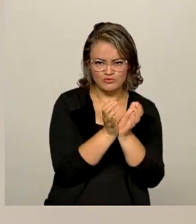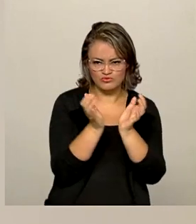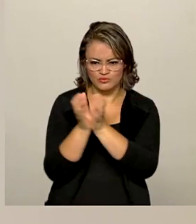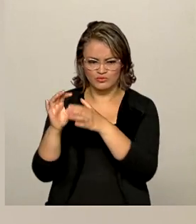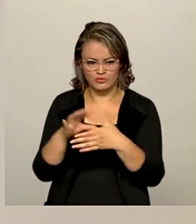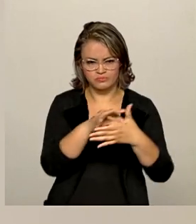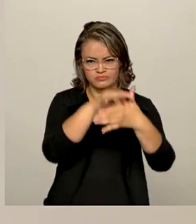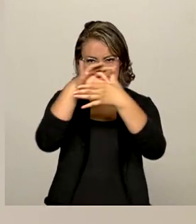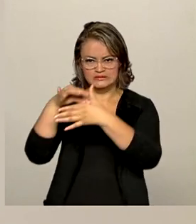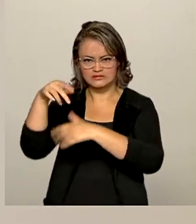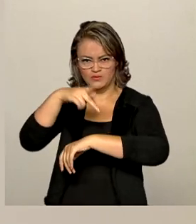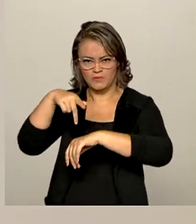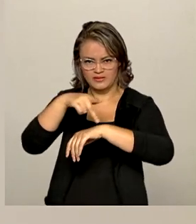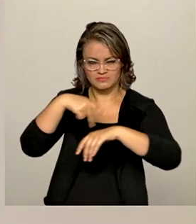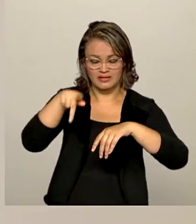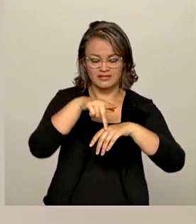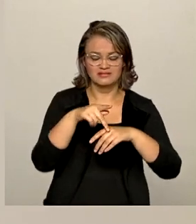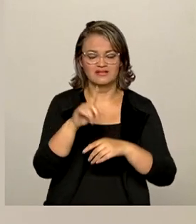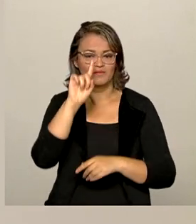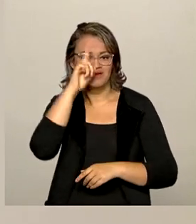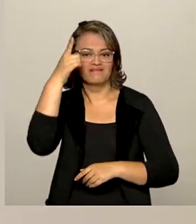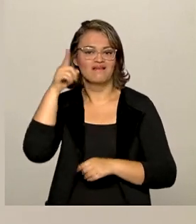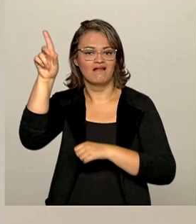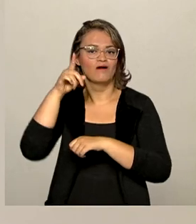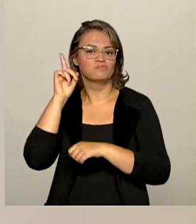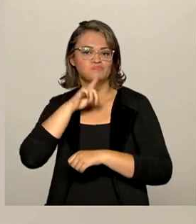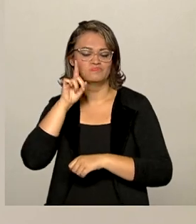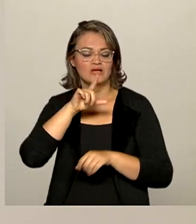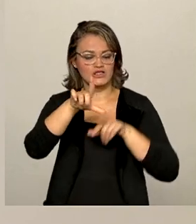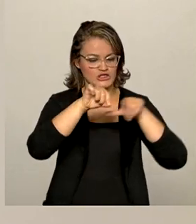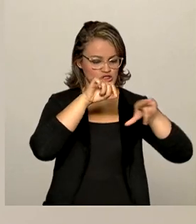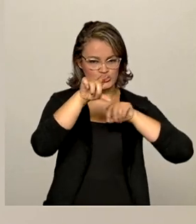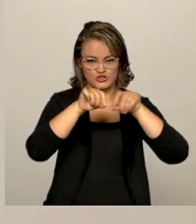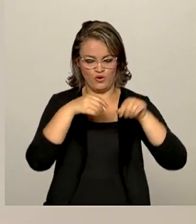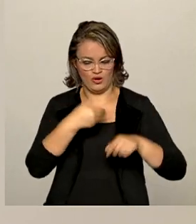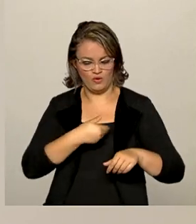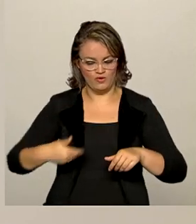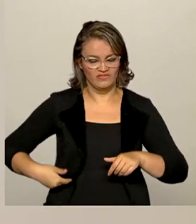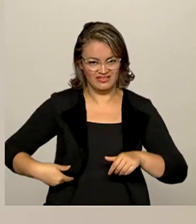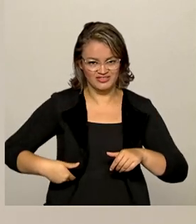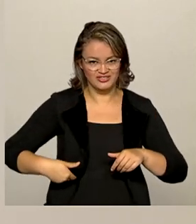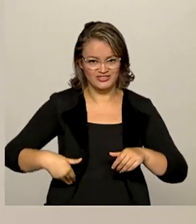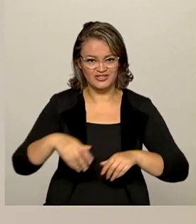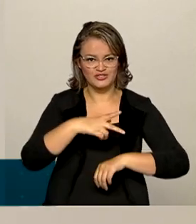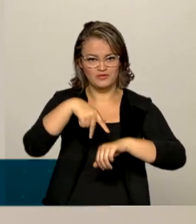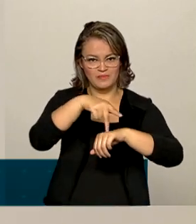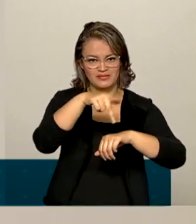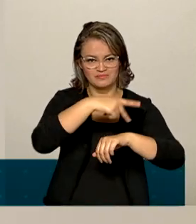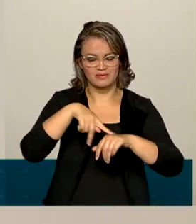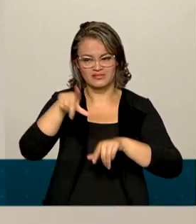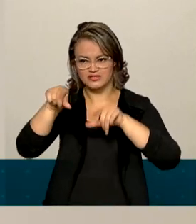governo norte-americano que selecionou alguns líderes mundiais que têm atuado de uma maneira bastante